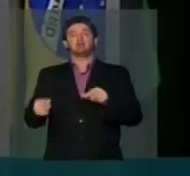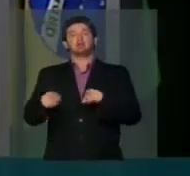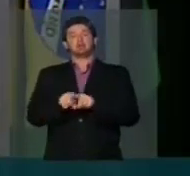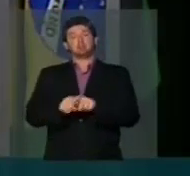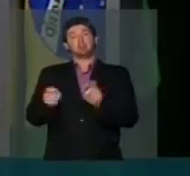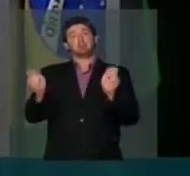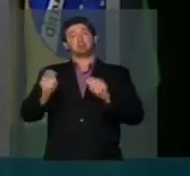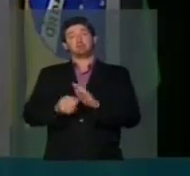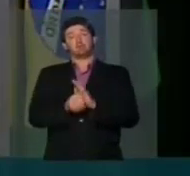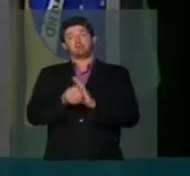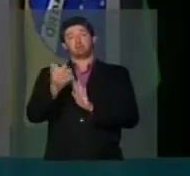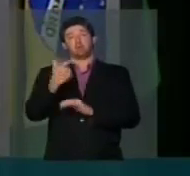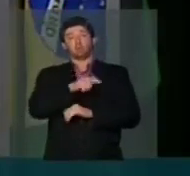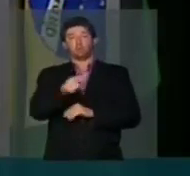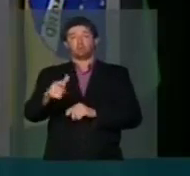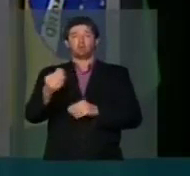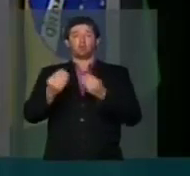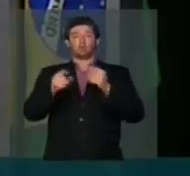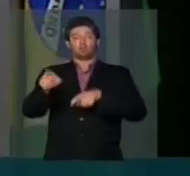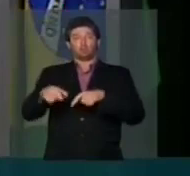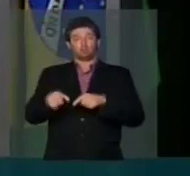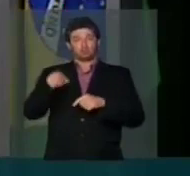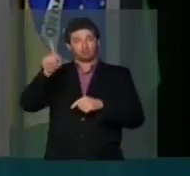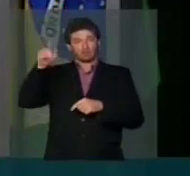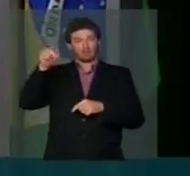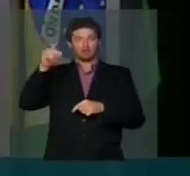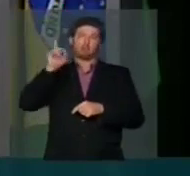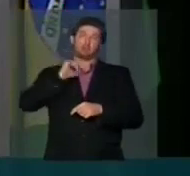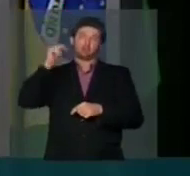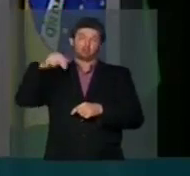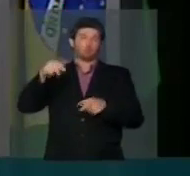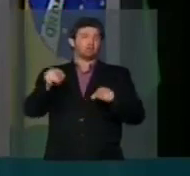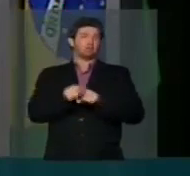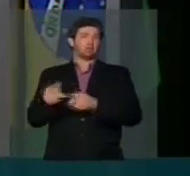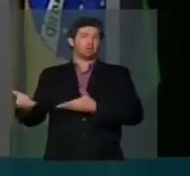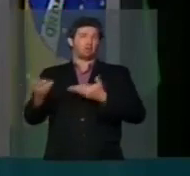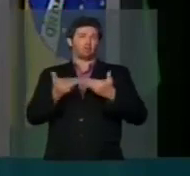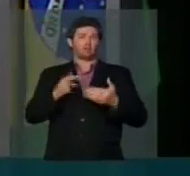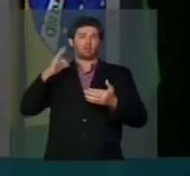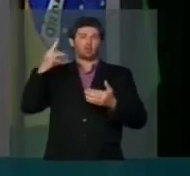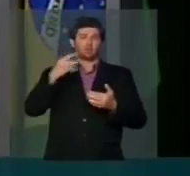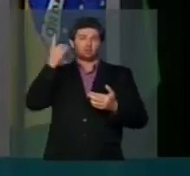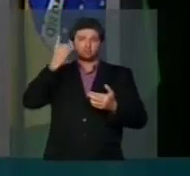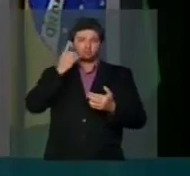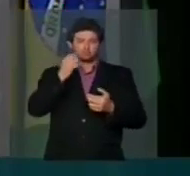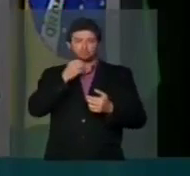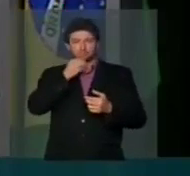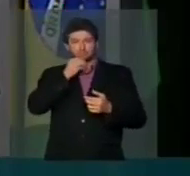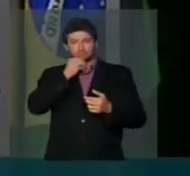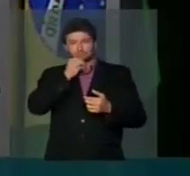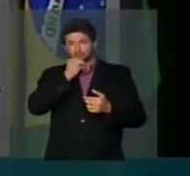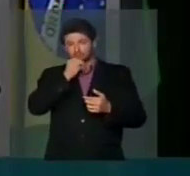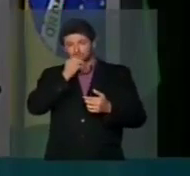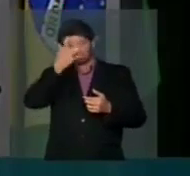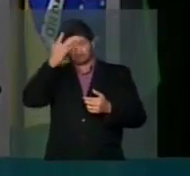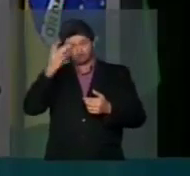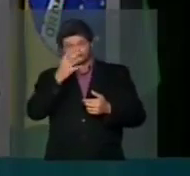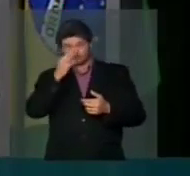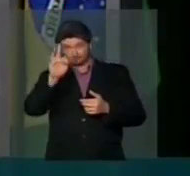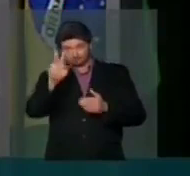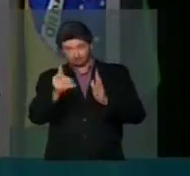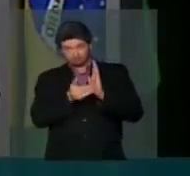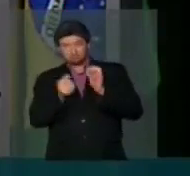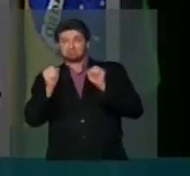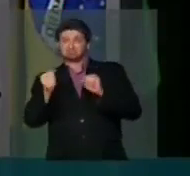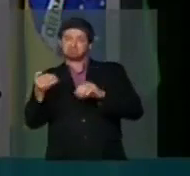possibilidades também de produção do Norte de Minas. E convidar todos os parlamentares, todos os ouvintes da TV Câmara, para